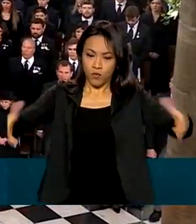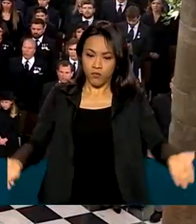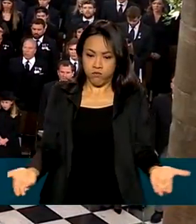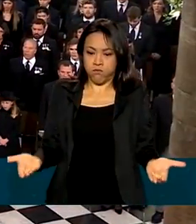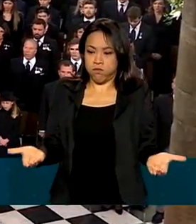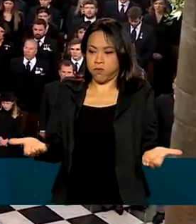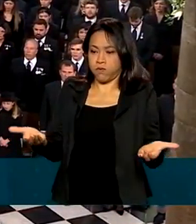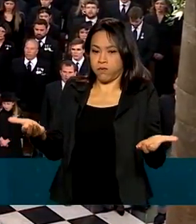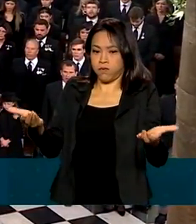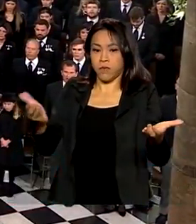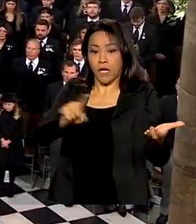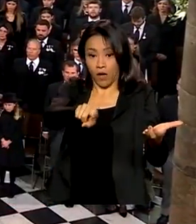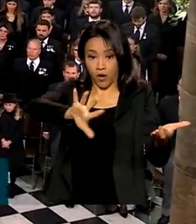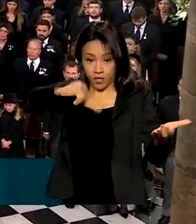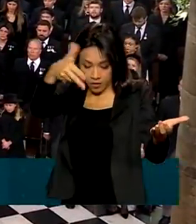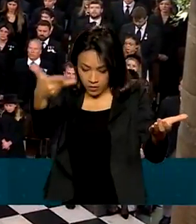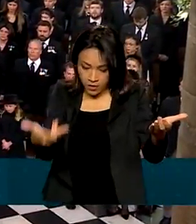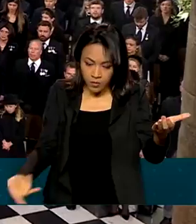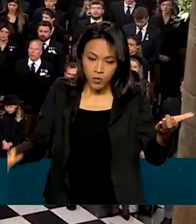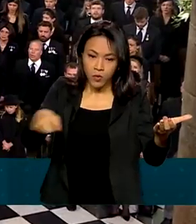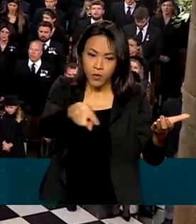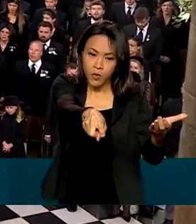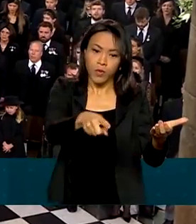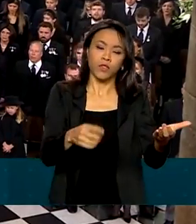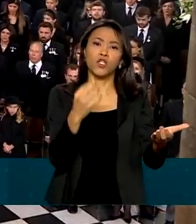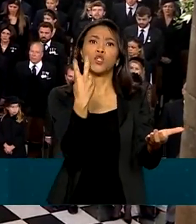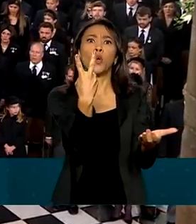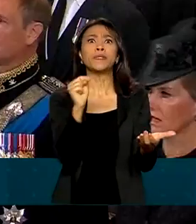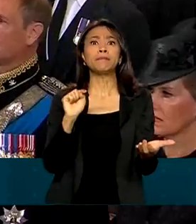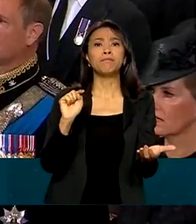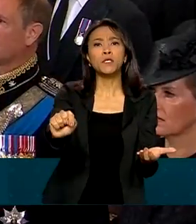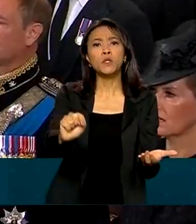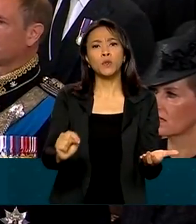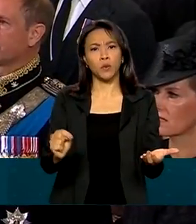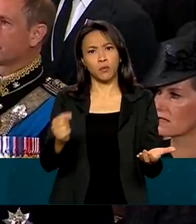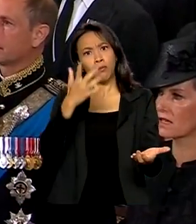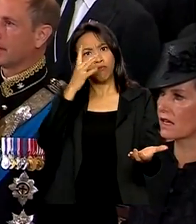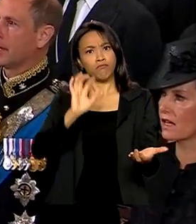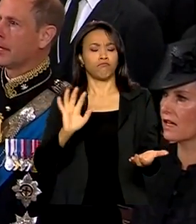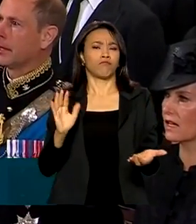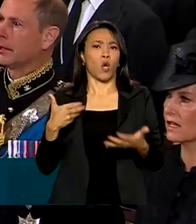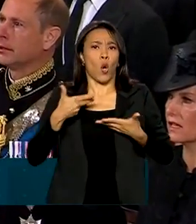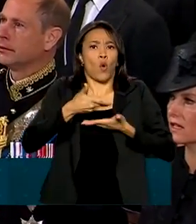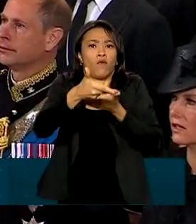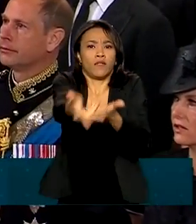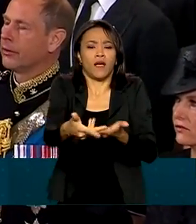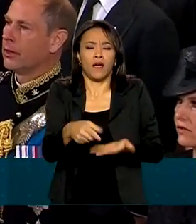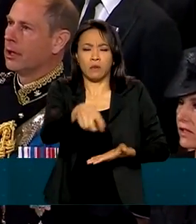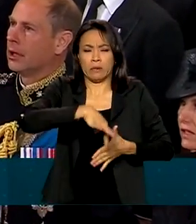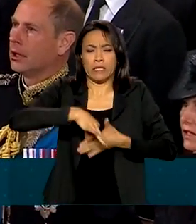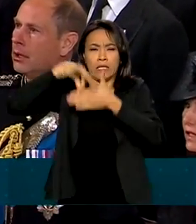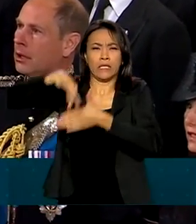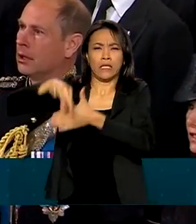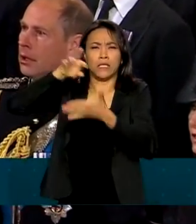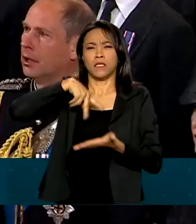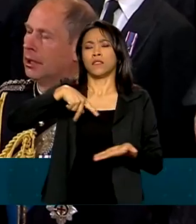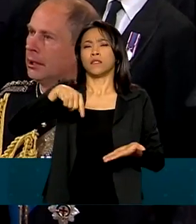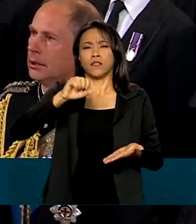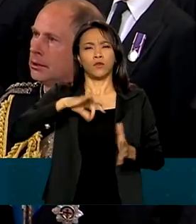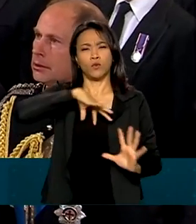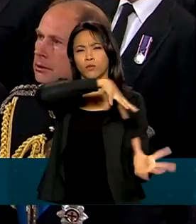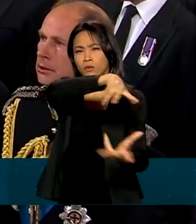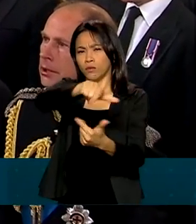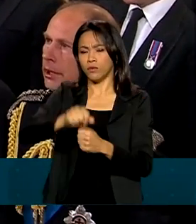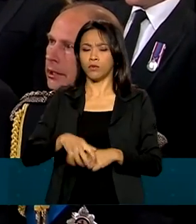onde acontece essa cerimônia, que tem cerca de 2 mil convidados, entre eles líderes de estado do mundo todo, como o presidente americano Joe